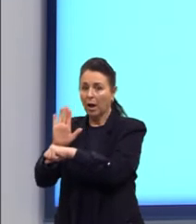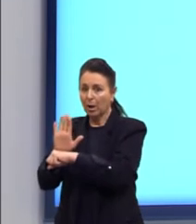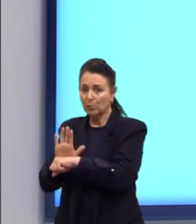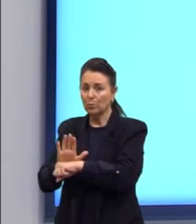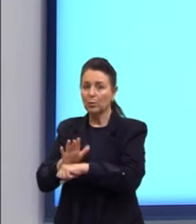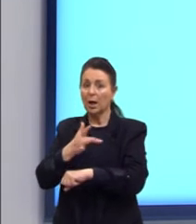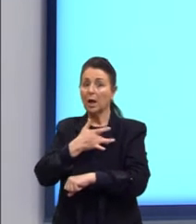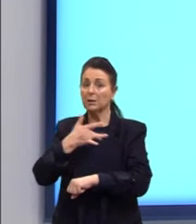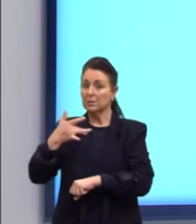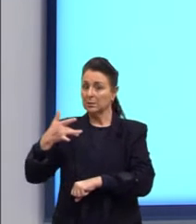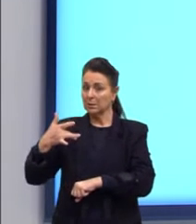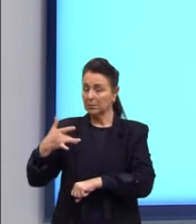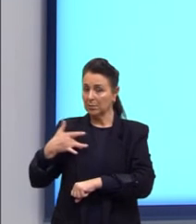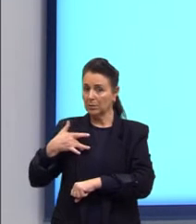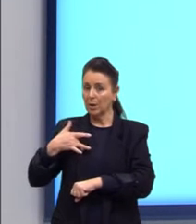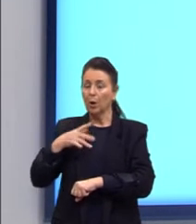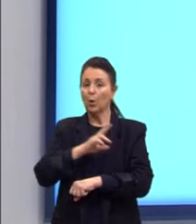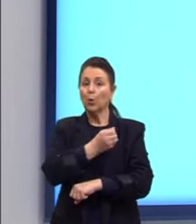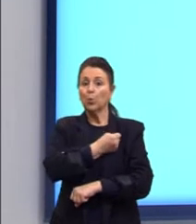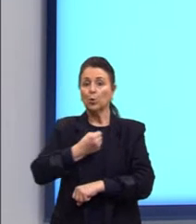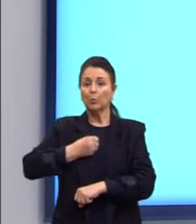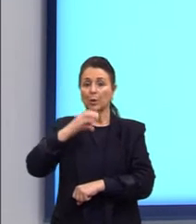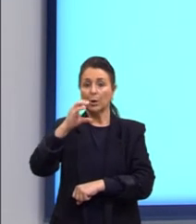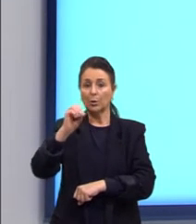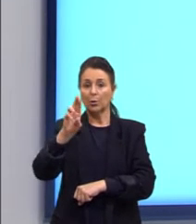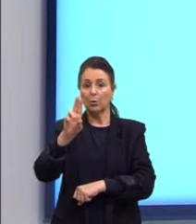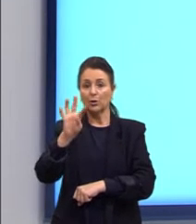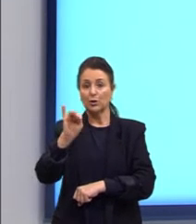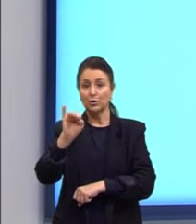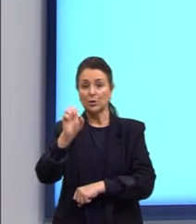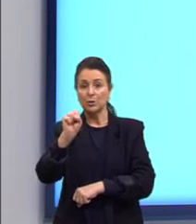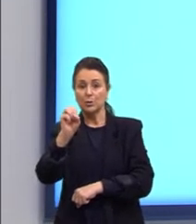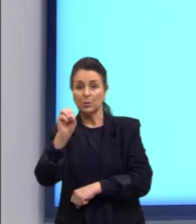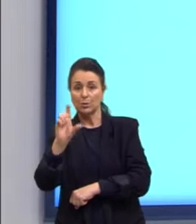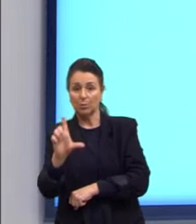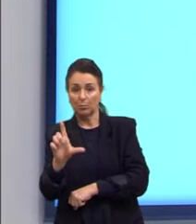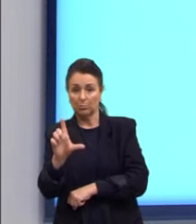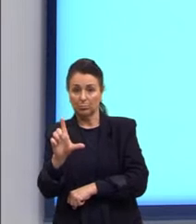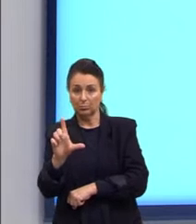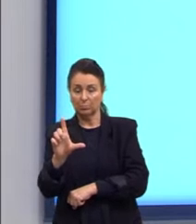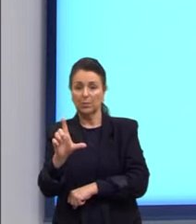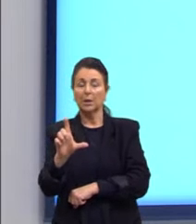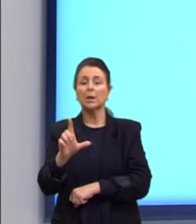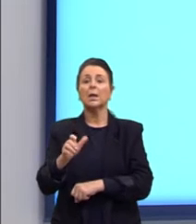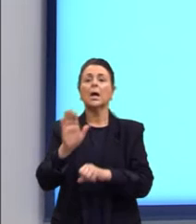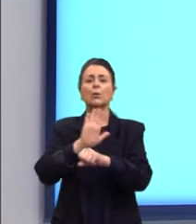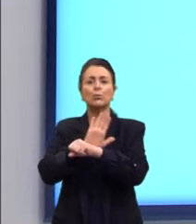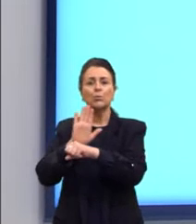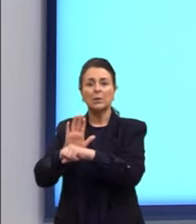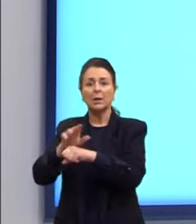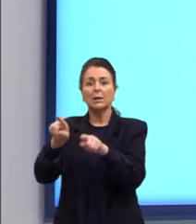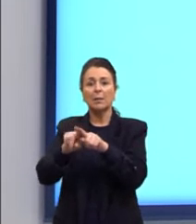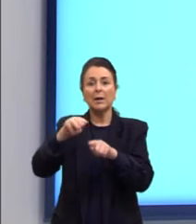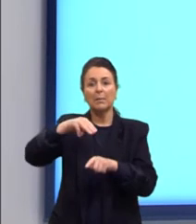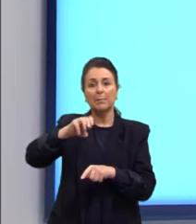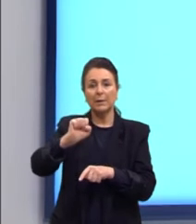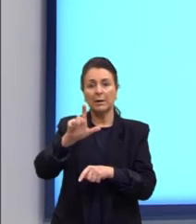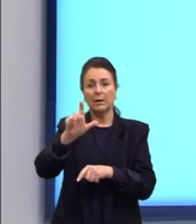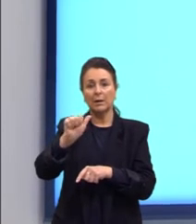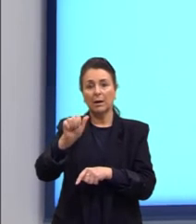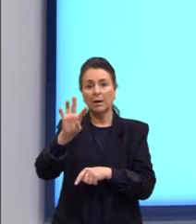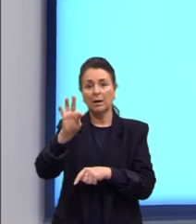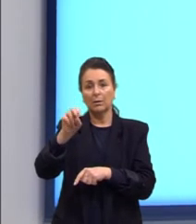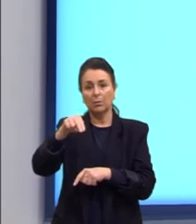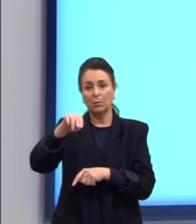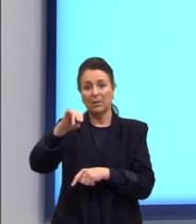saudáveis os níveis de cortisol, que são responsáveis pela energia e o estresse do dia. E a melatonina, que é um hormônio do sono.